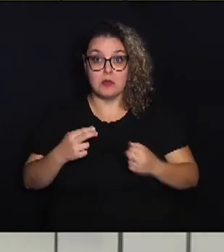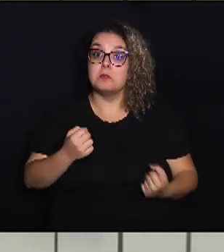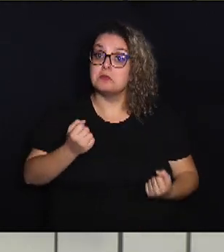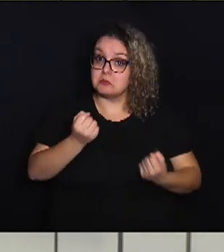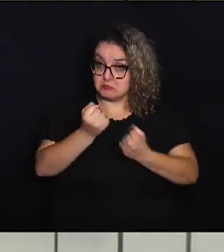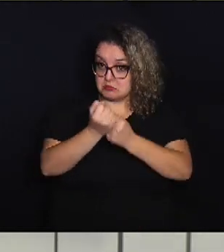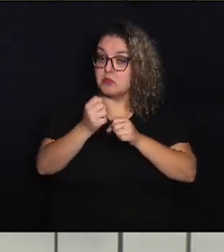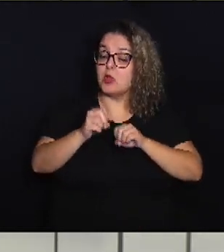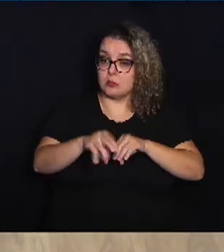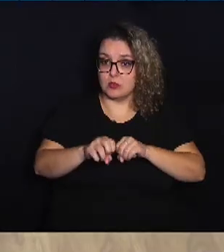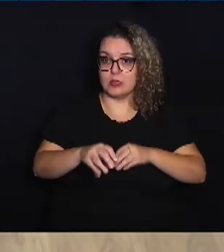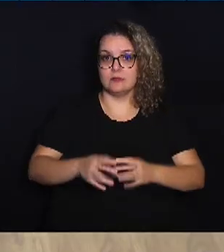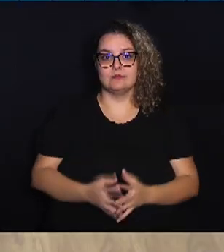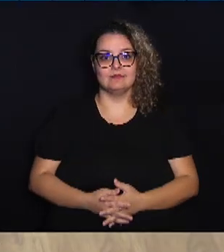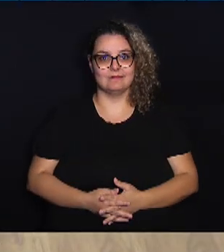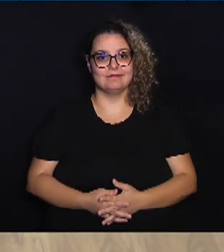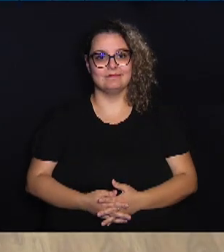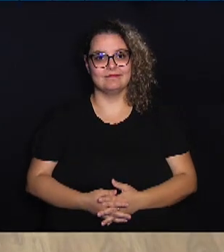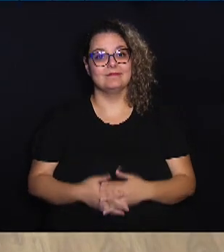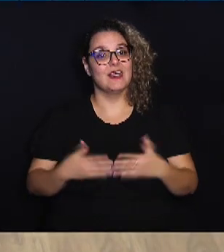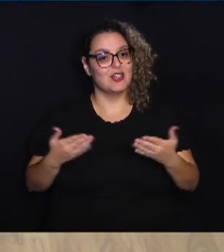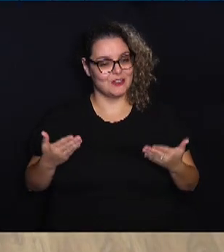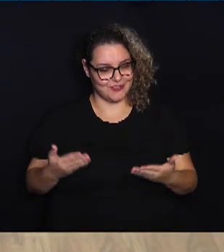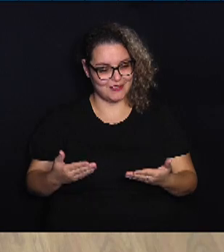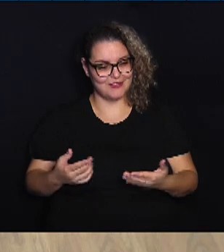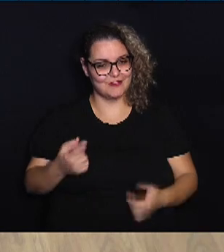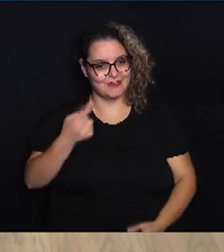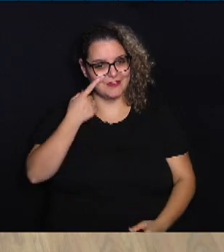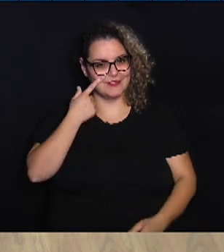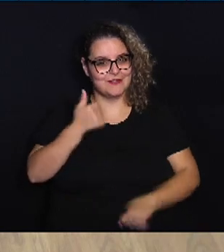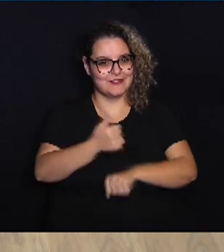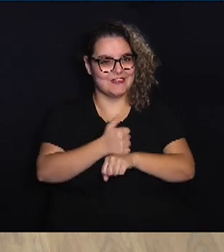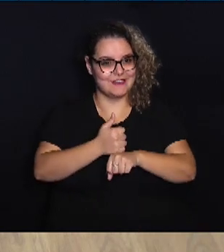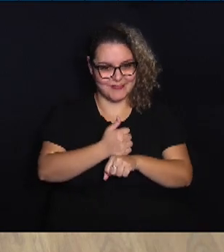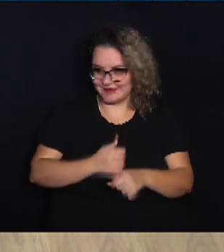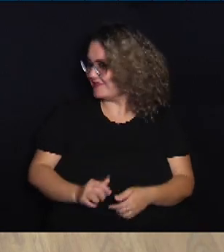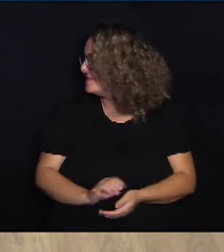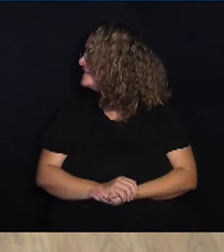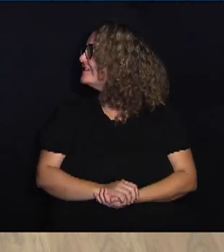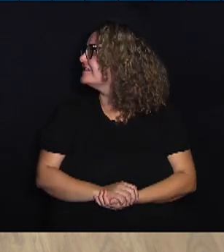educacional. A partir de agora, se liga na profissão.